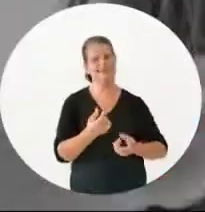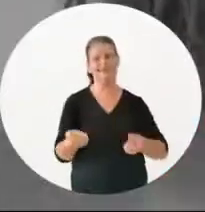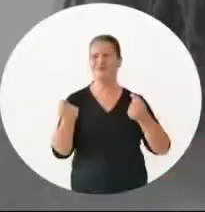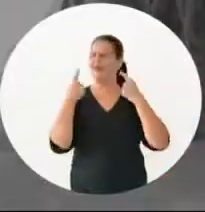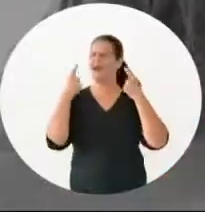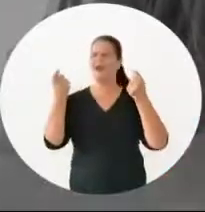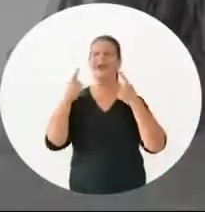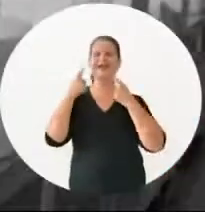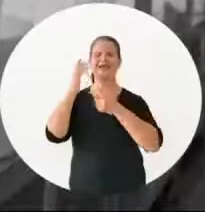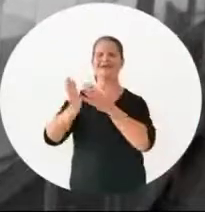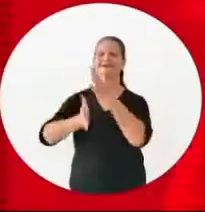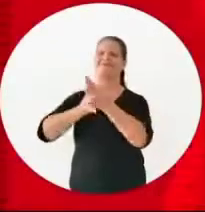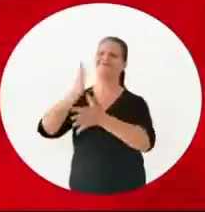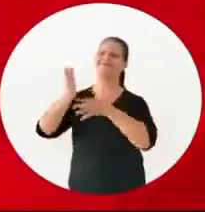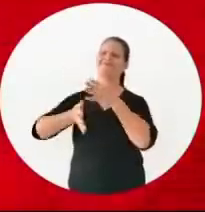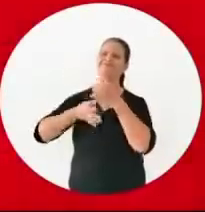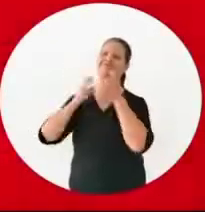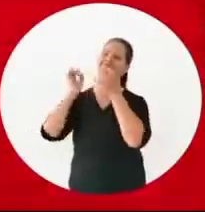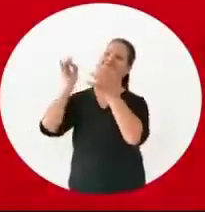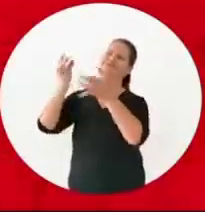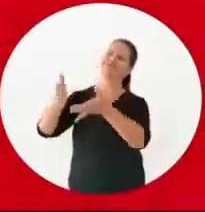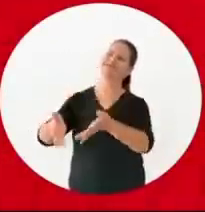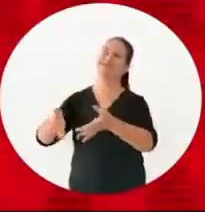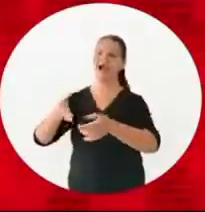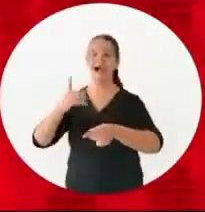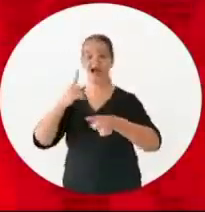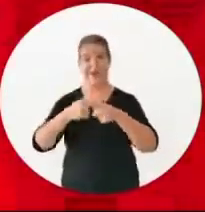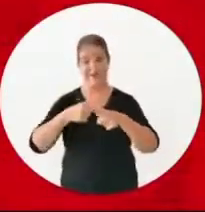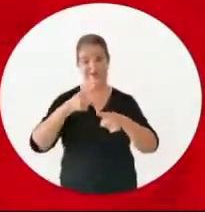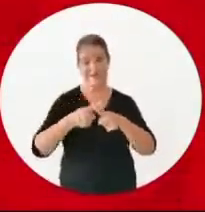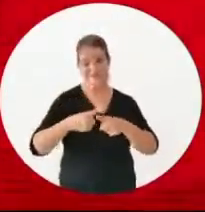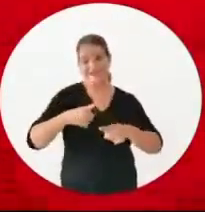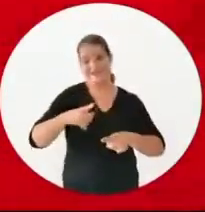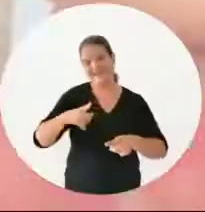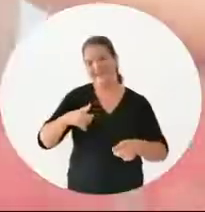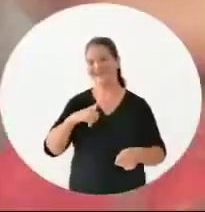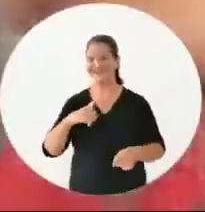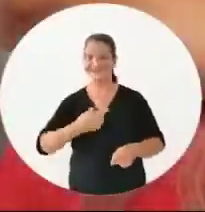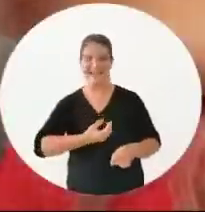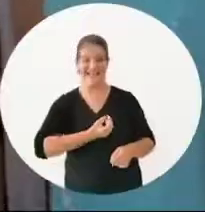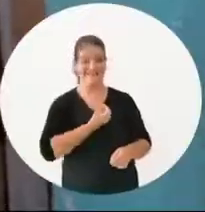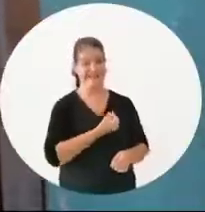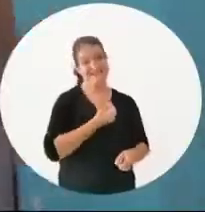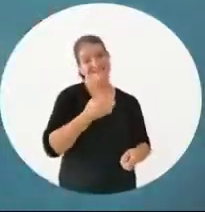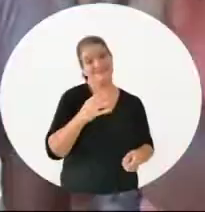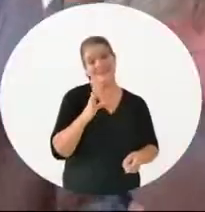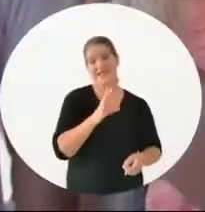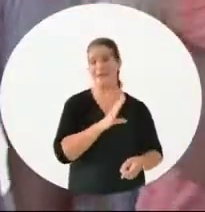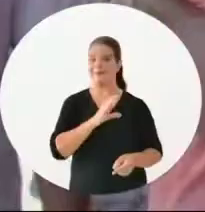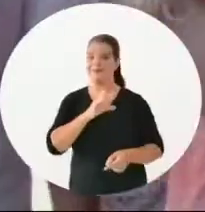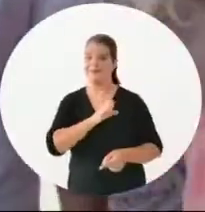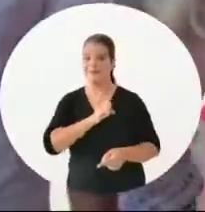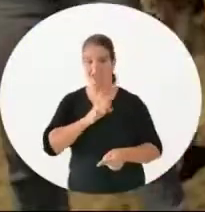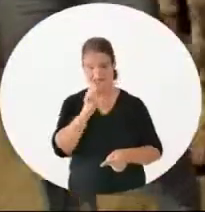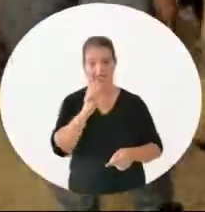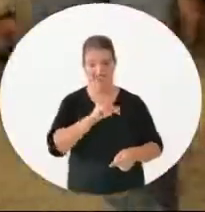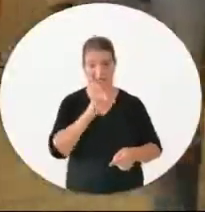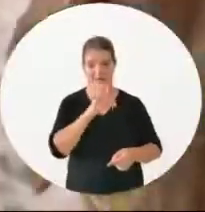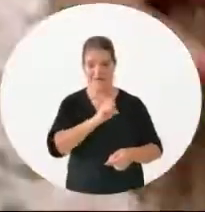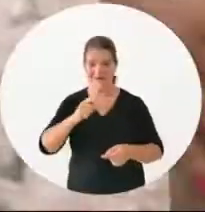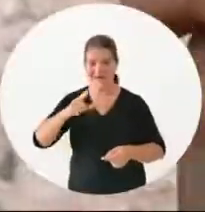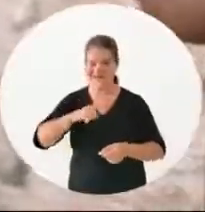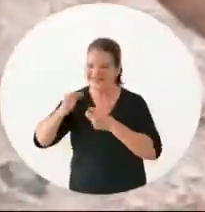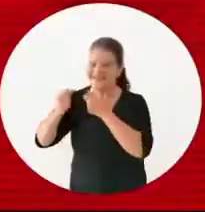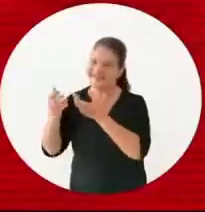Não ligue, deixe quem quiser falar Porque o que se leva dessa vida, coração É o